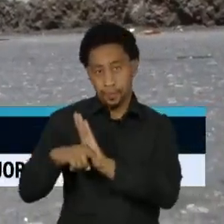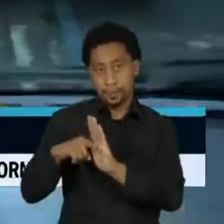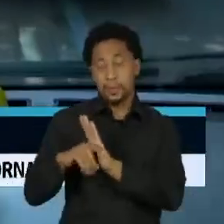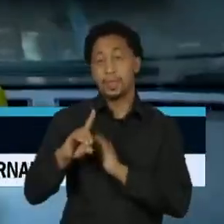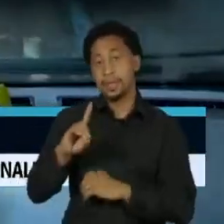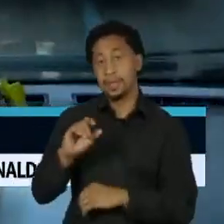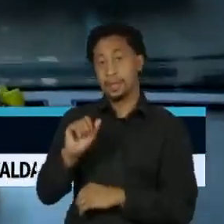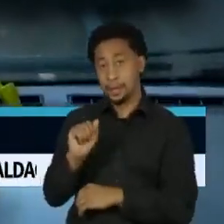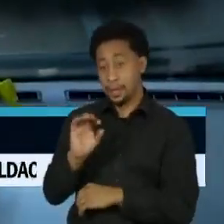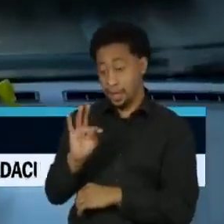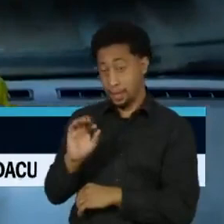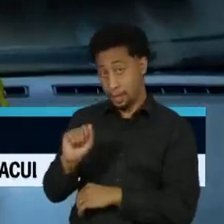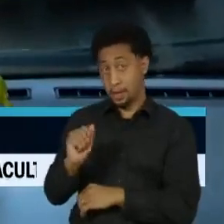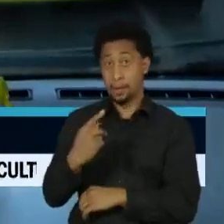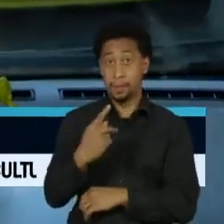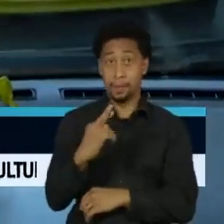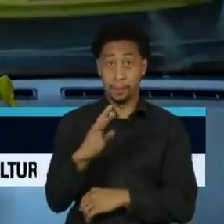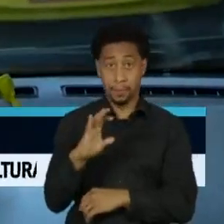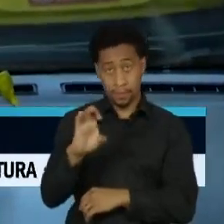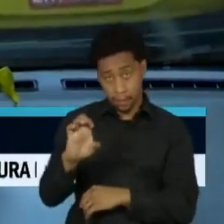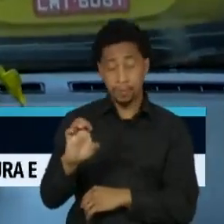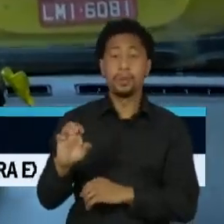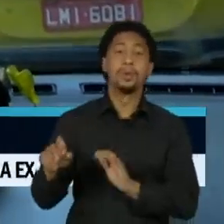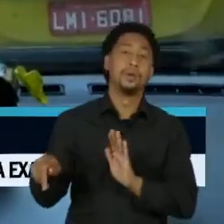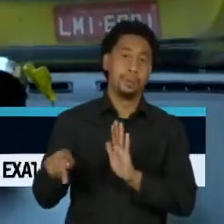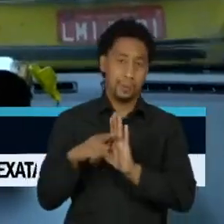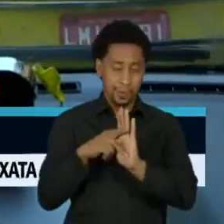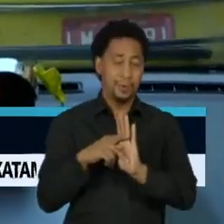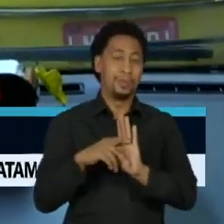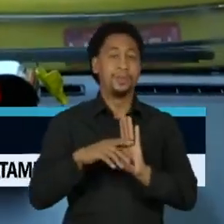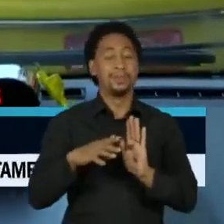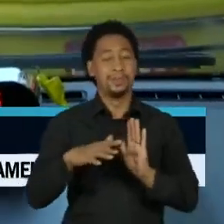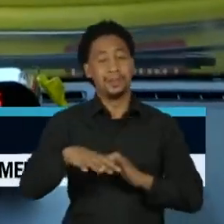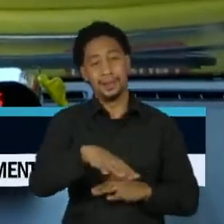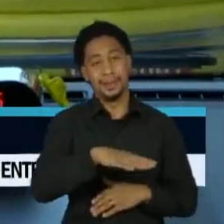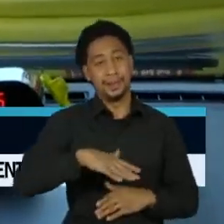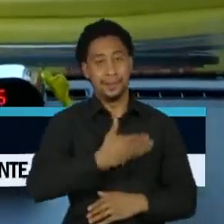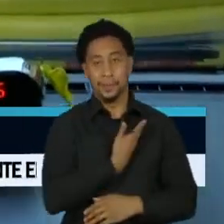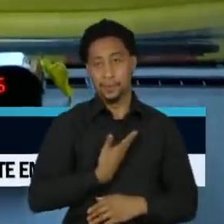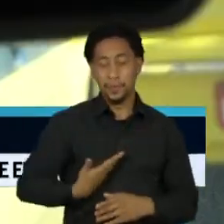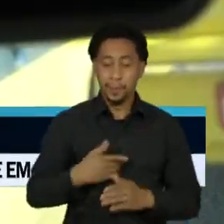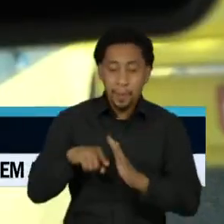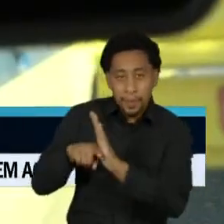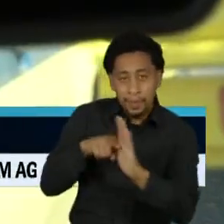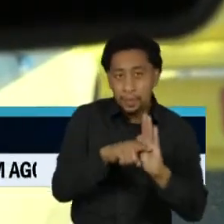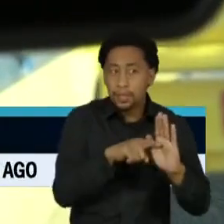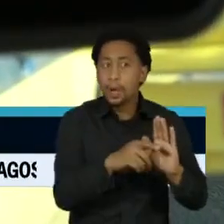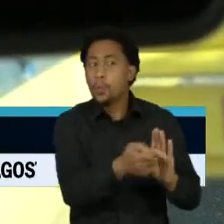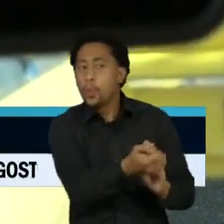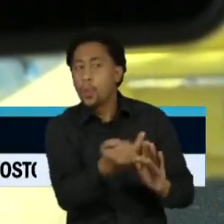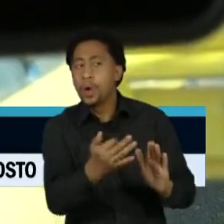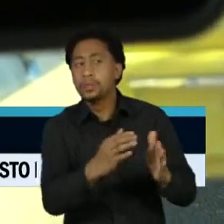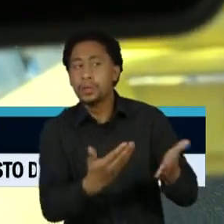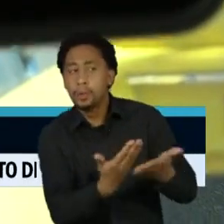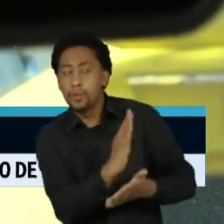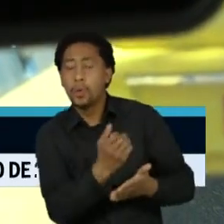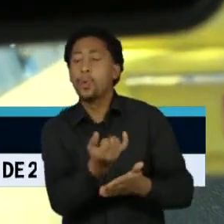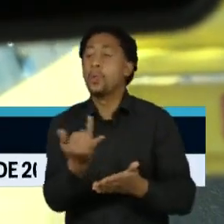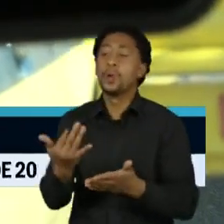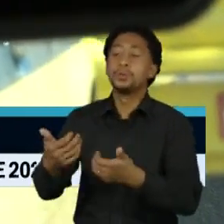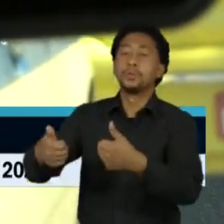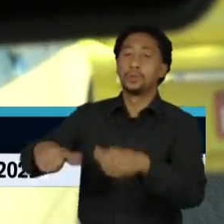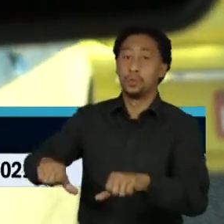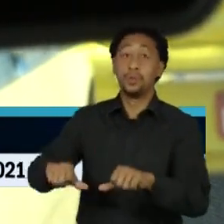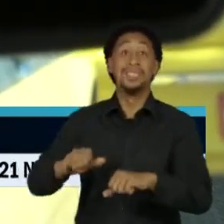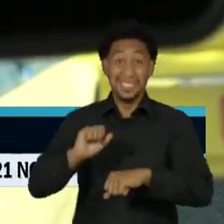Social. Os critérios são técnicos, como habilitação e período de atuação como taxista. Se o número de beneficiados passar dos